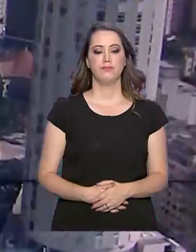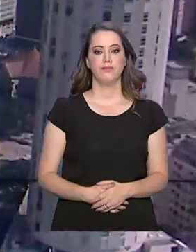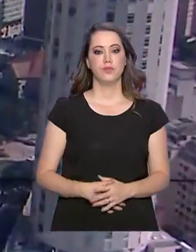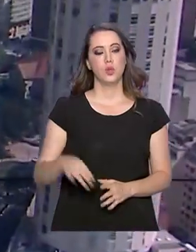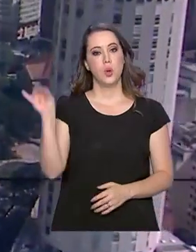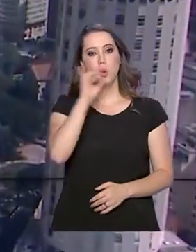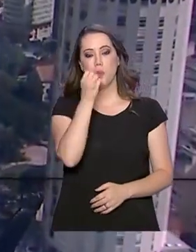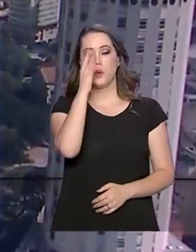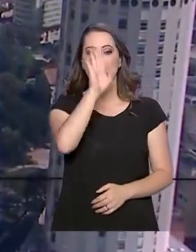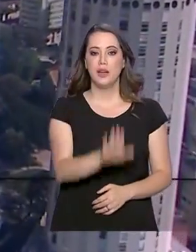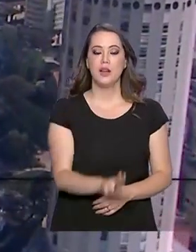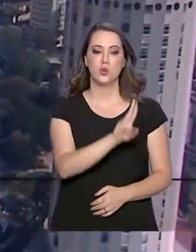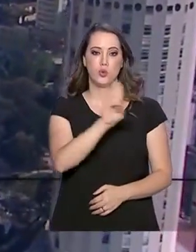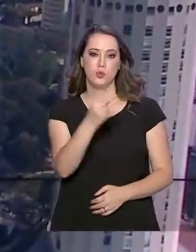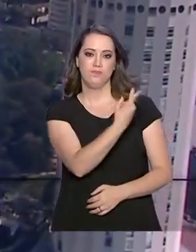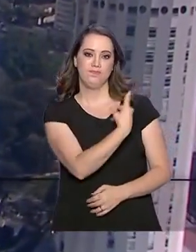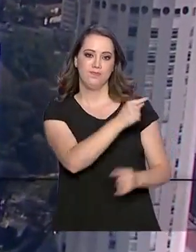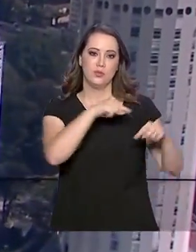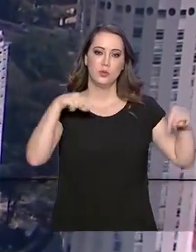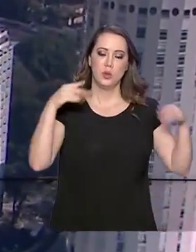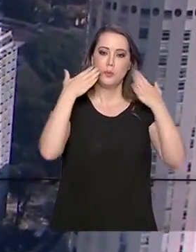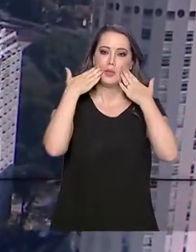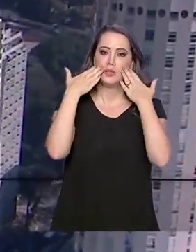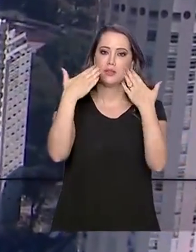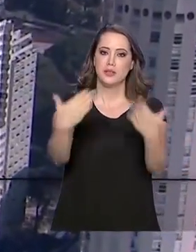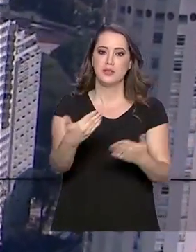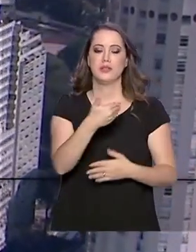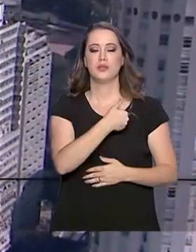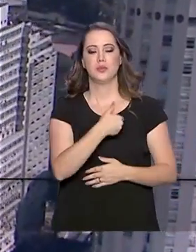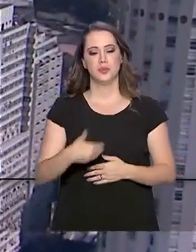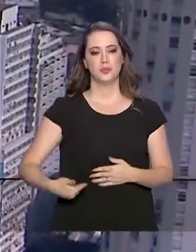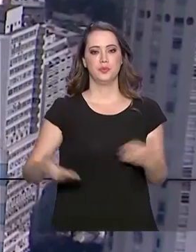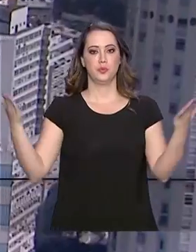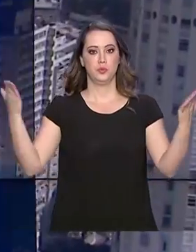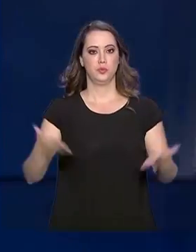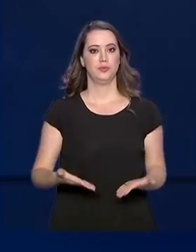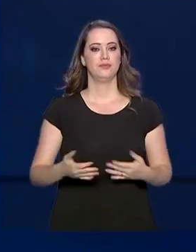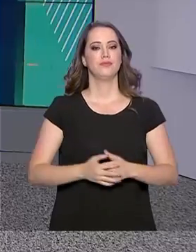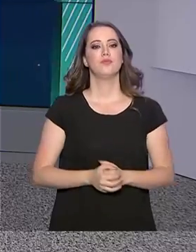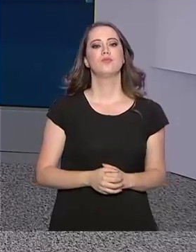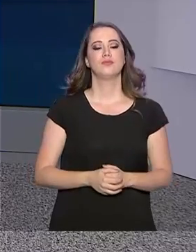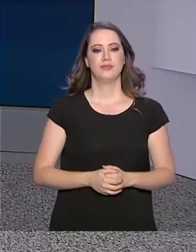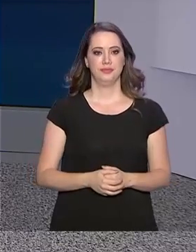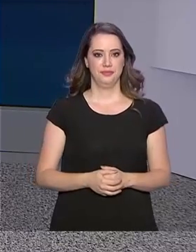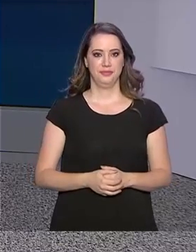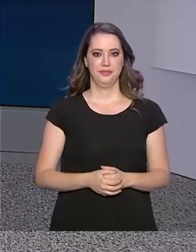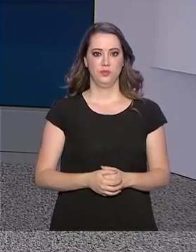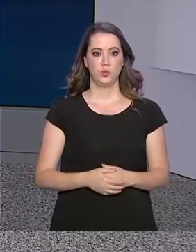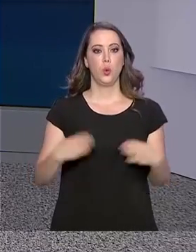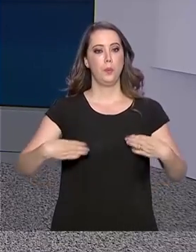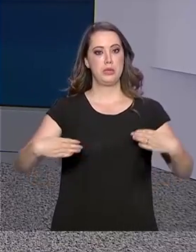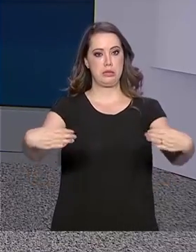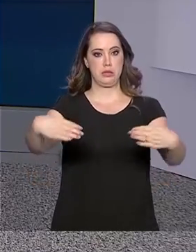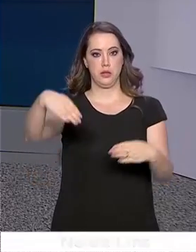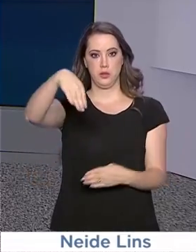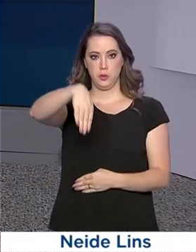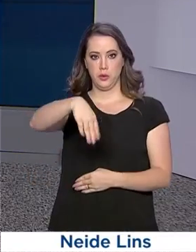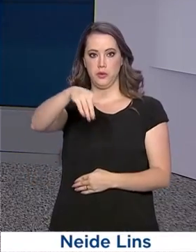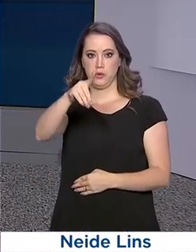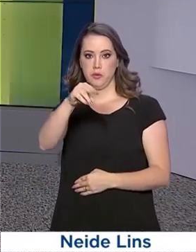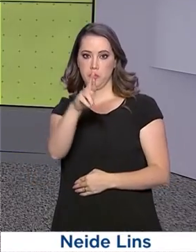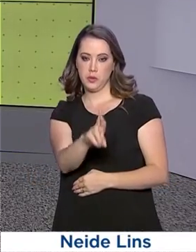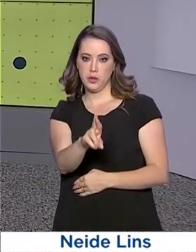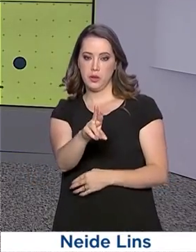Olá, boa tarde, eu sou Roberto Camargo e estamos de volta com mais uma edição do Governo Agora. O Ministério do Desenvolvimento